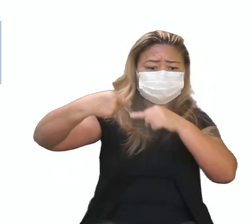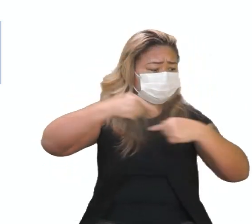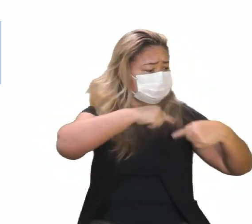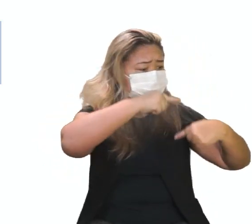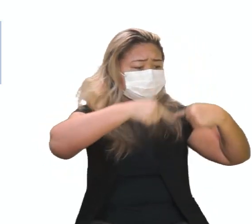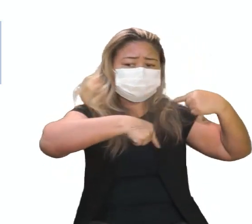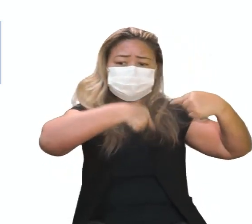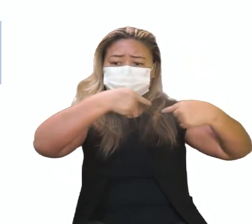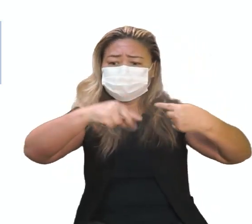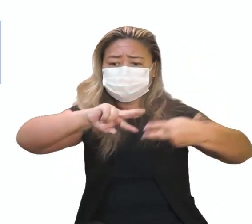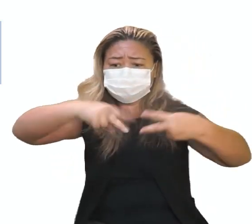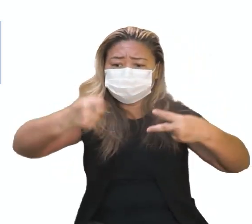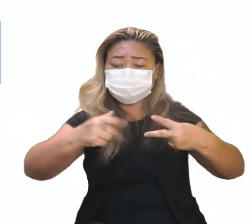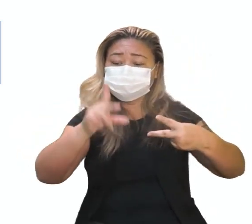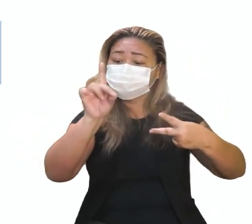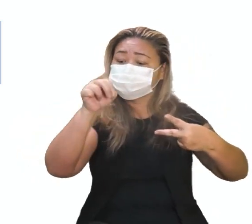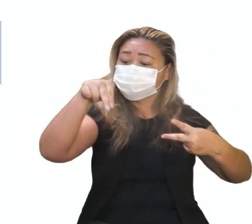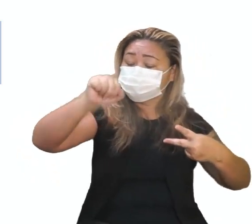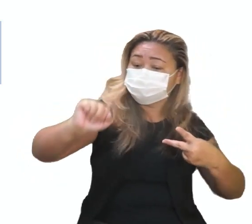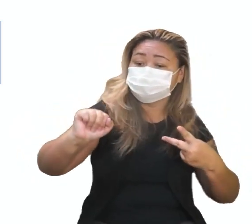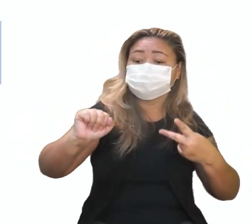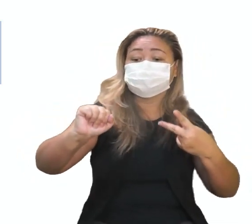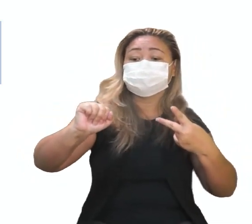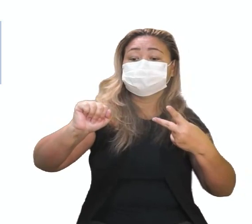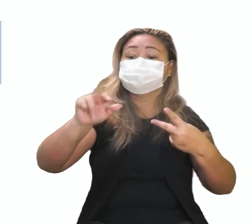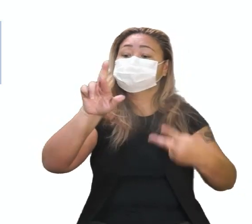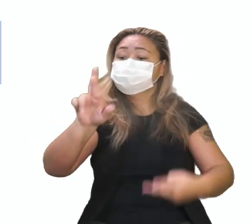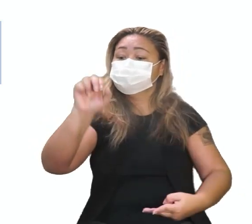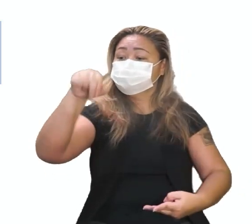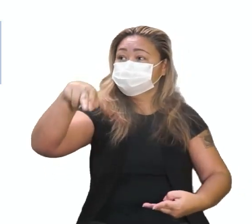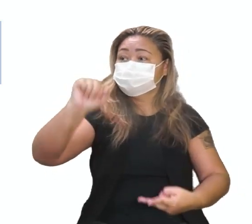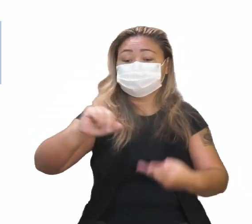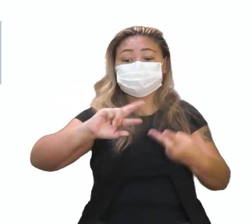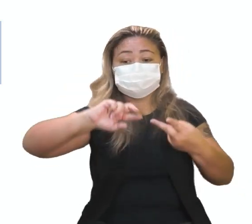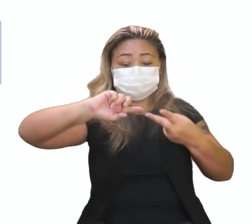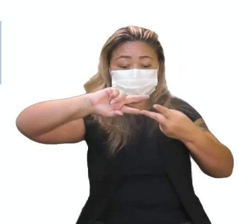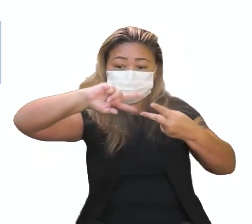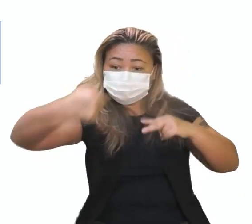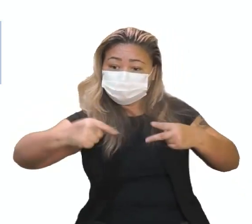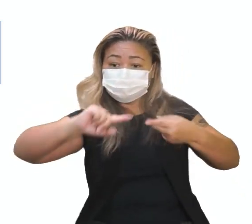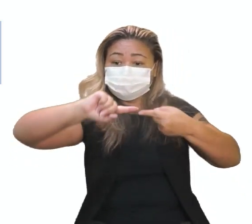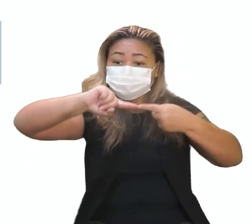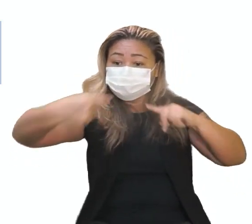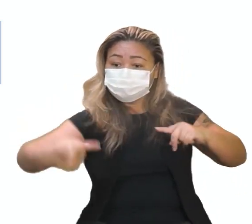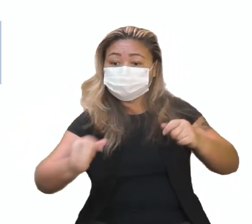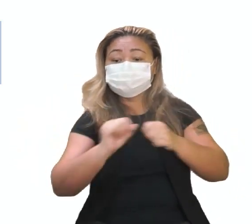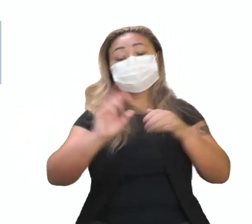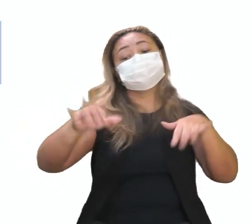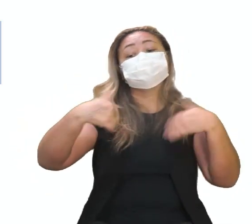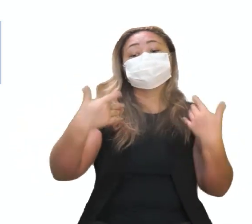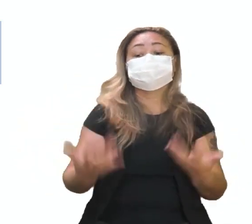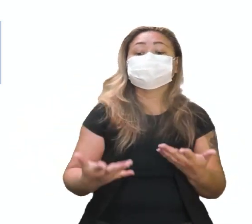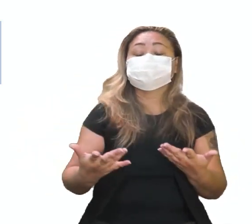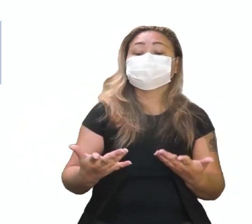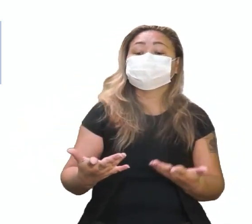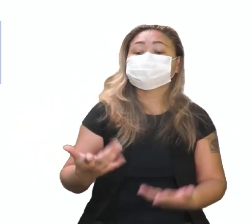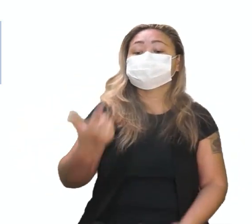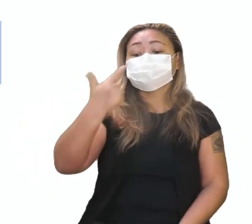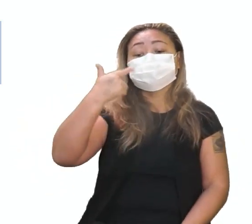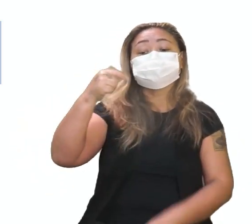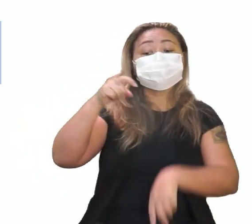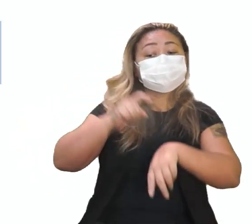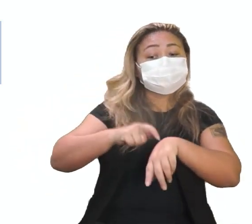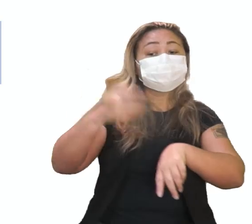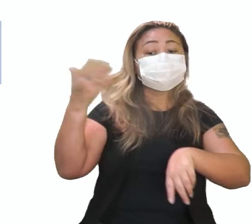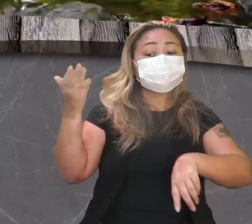com o material genético, tanto do DNA quanto do RNA. Então, esse momento, agora aqui para mim, esse